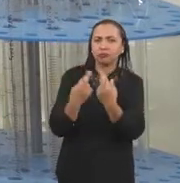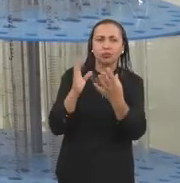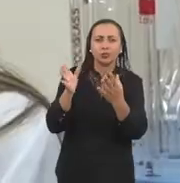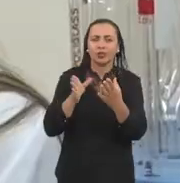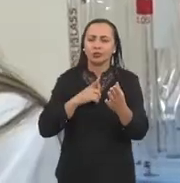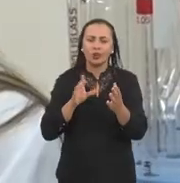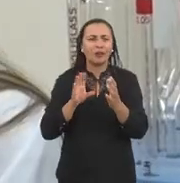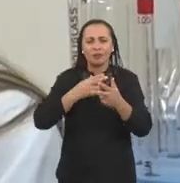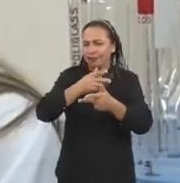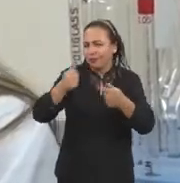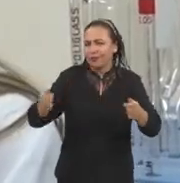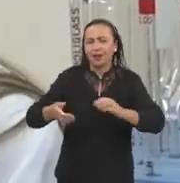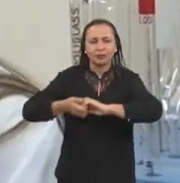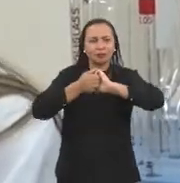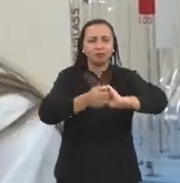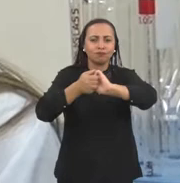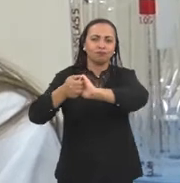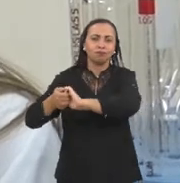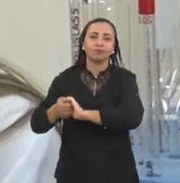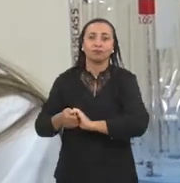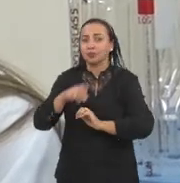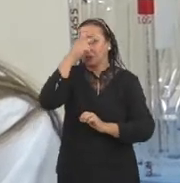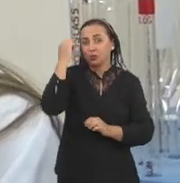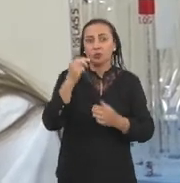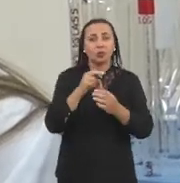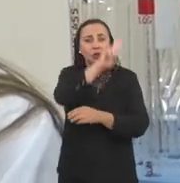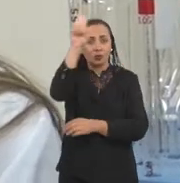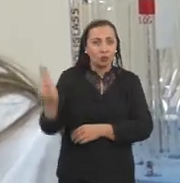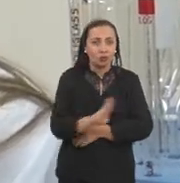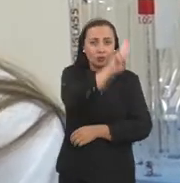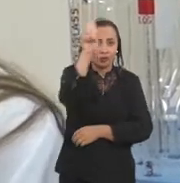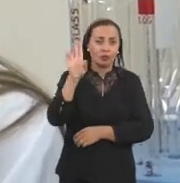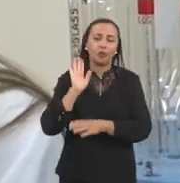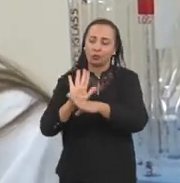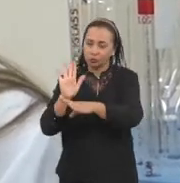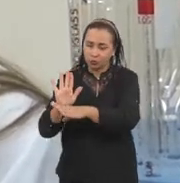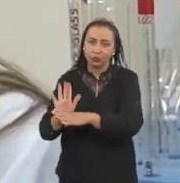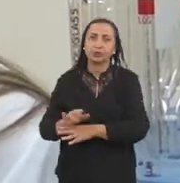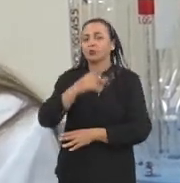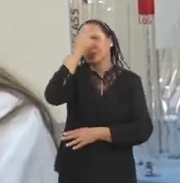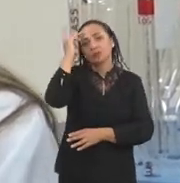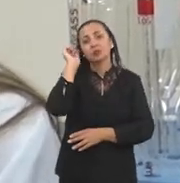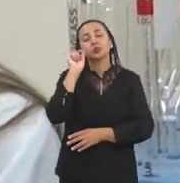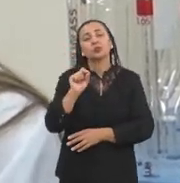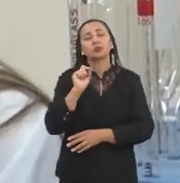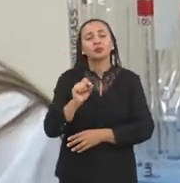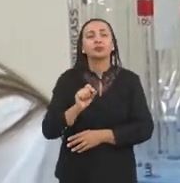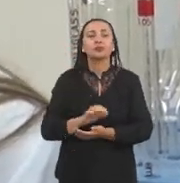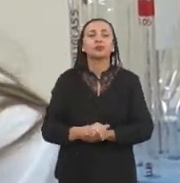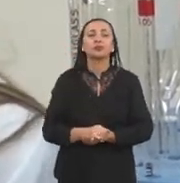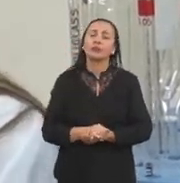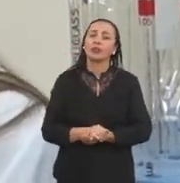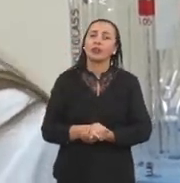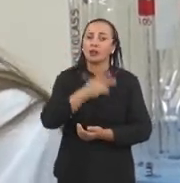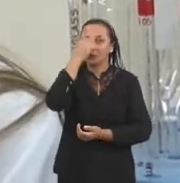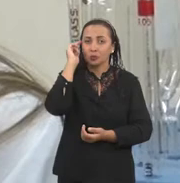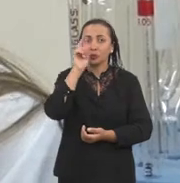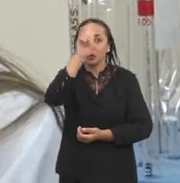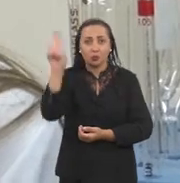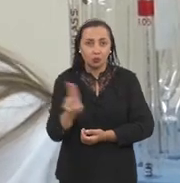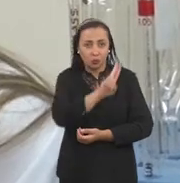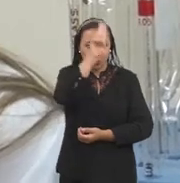Pernambuco. O pessoal das universidades ajudava, dava auxílio aos produtores da cooperativa para